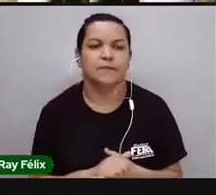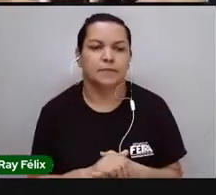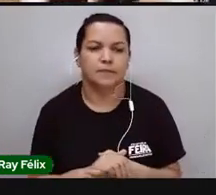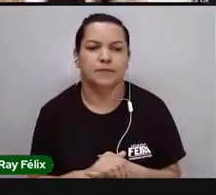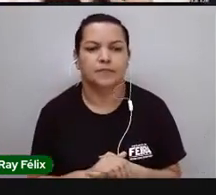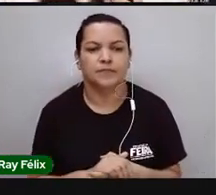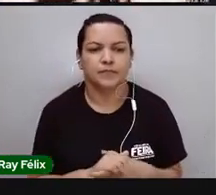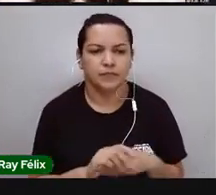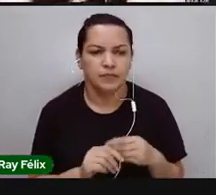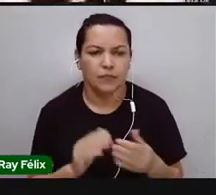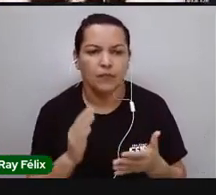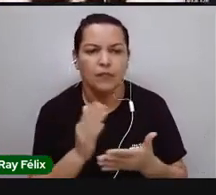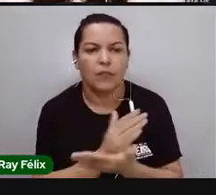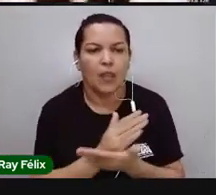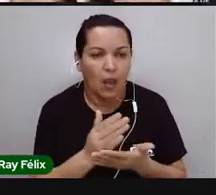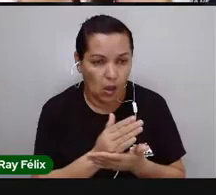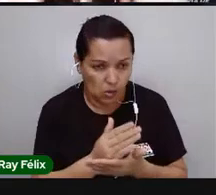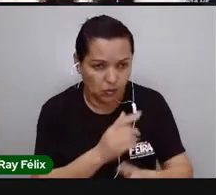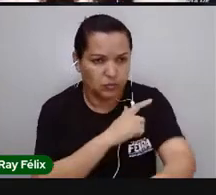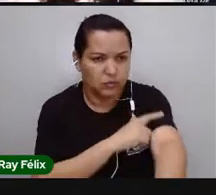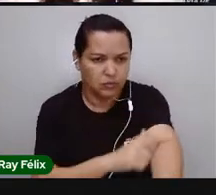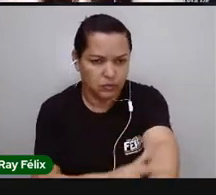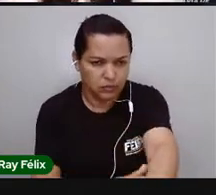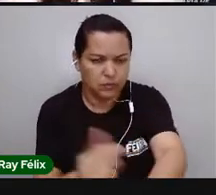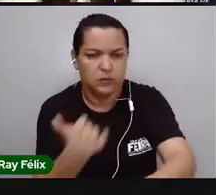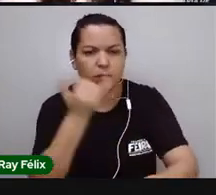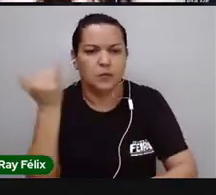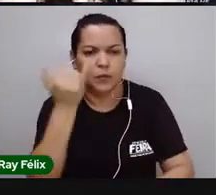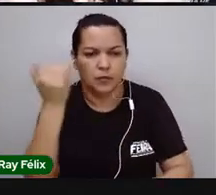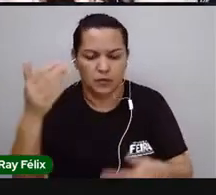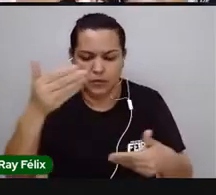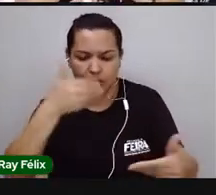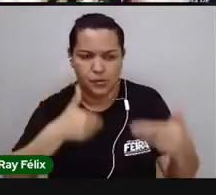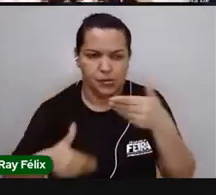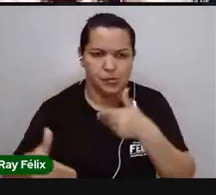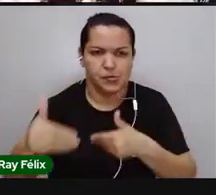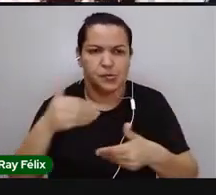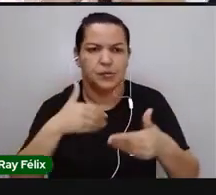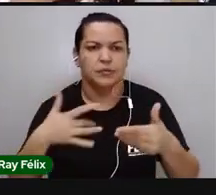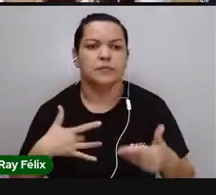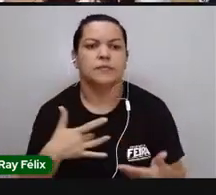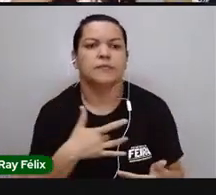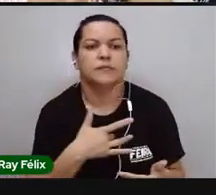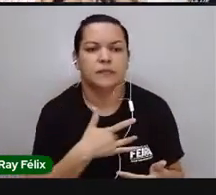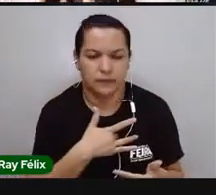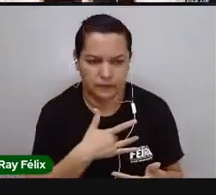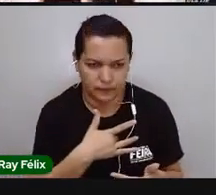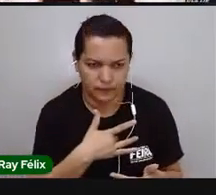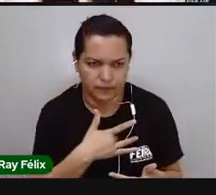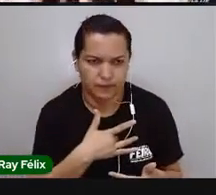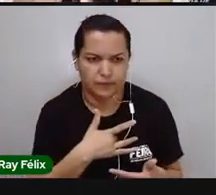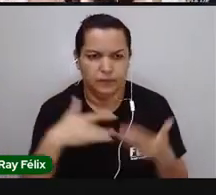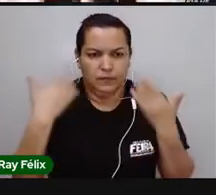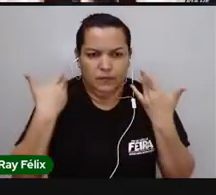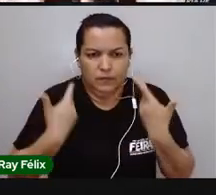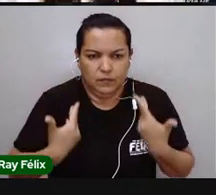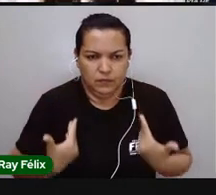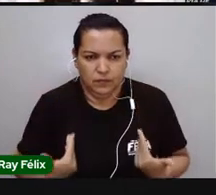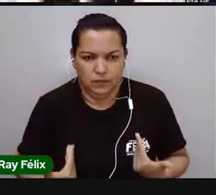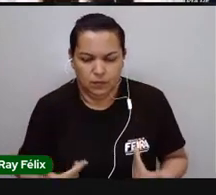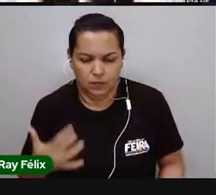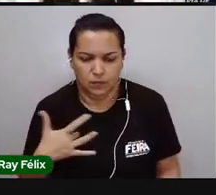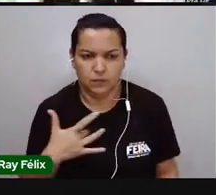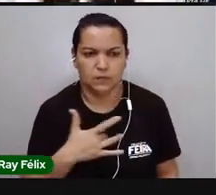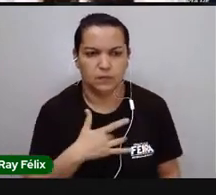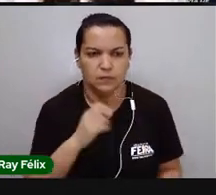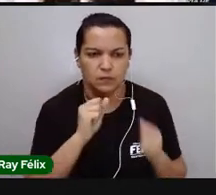revisitamos alguns hábitos importantes para a manutenção da nossa saúde, saúde, para a manutenção do nosso corpo saudável,